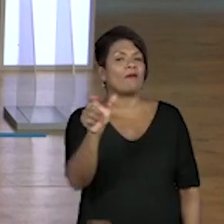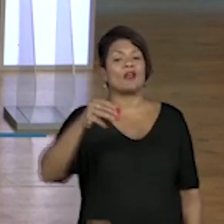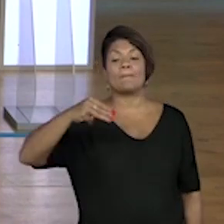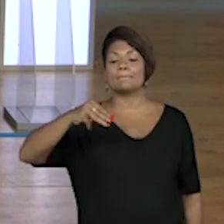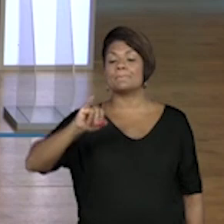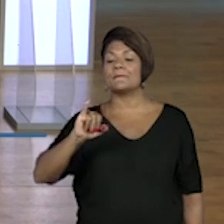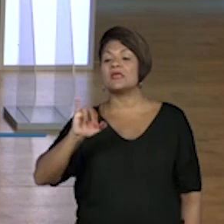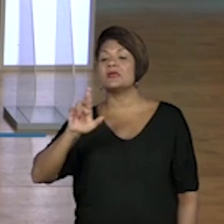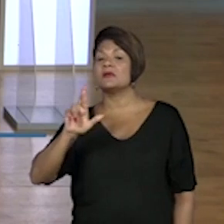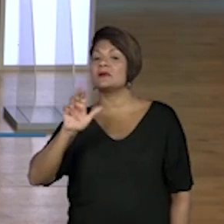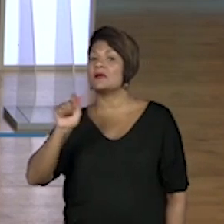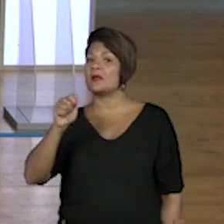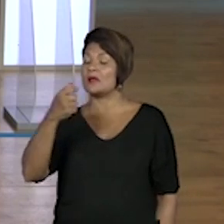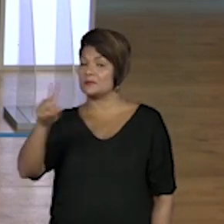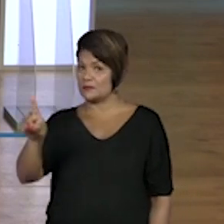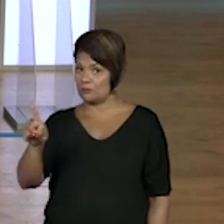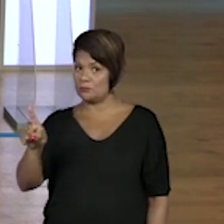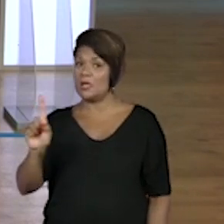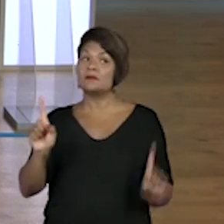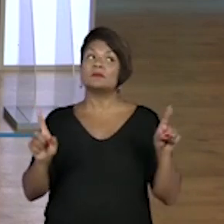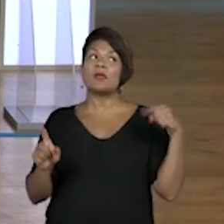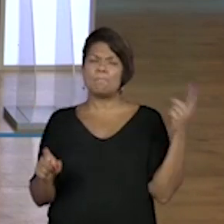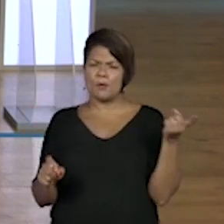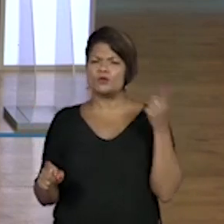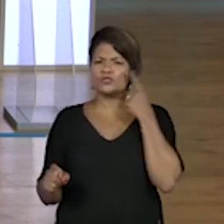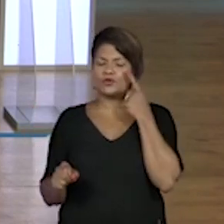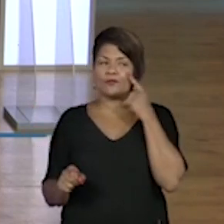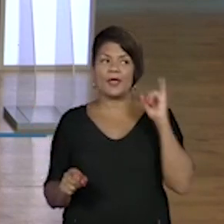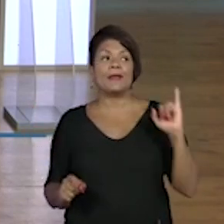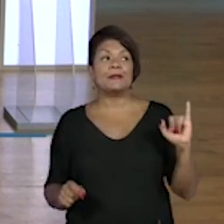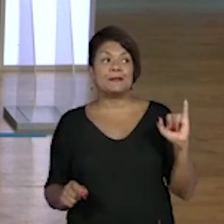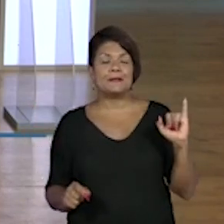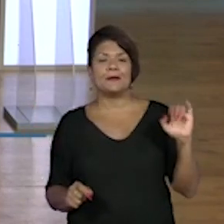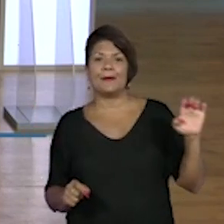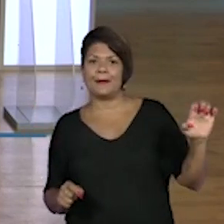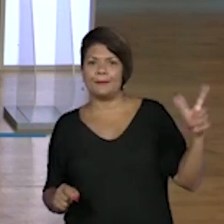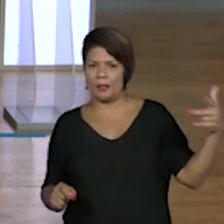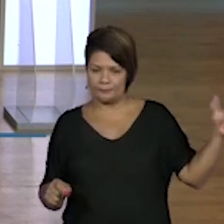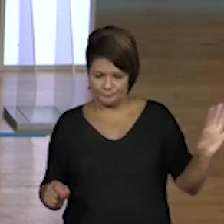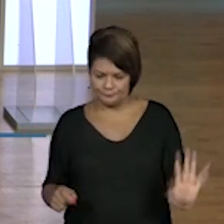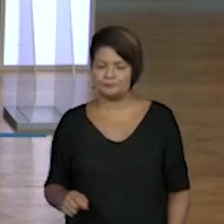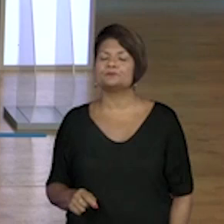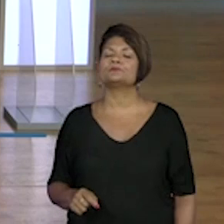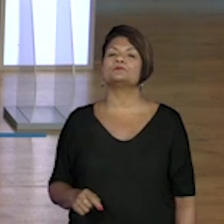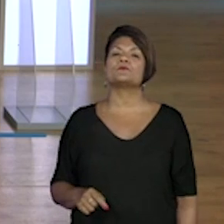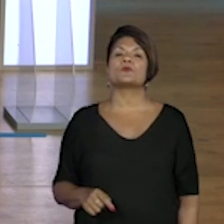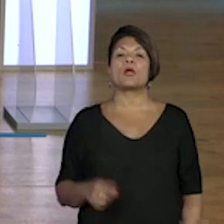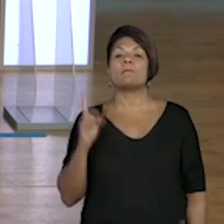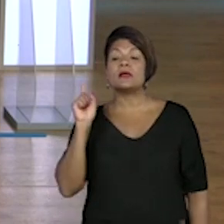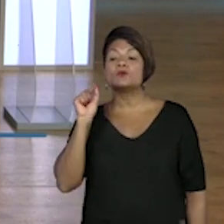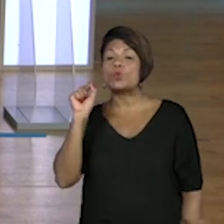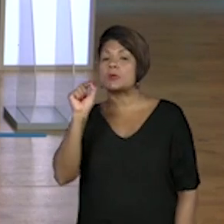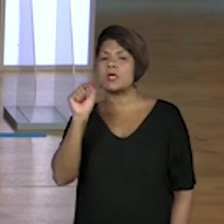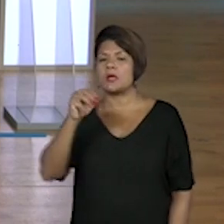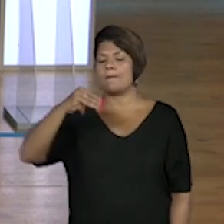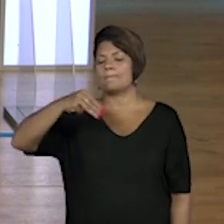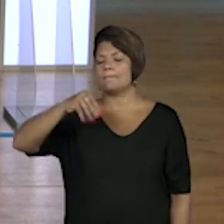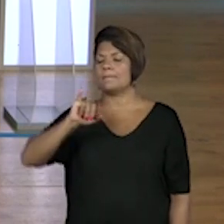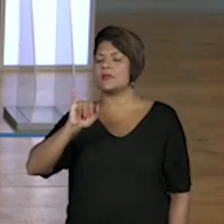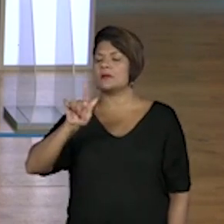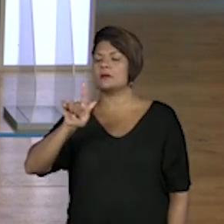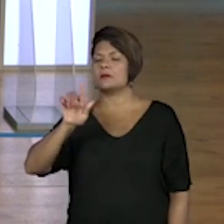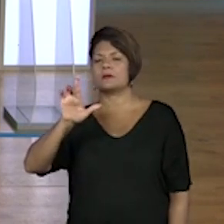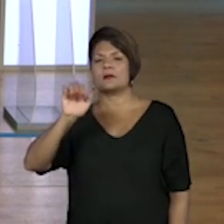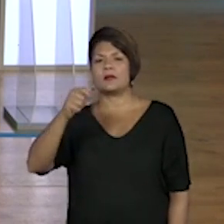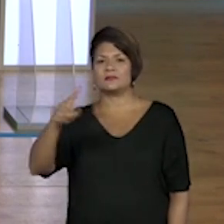Vamos falar primeiro de migração, depois a gente vai para outro em imigração, emigração, mas primeiro vamos tentar especificar o que é migração. Muita gente dando